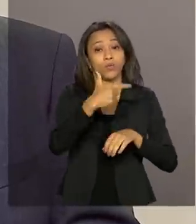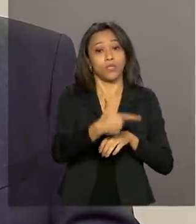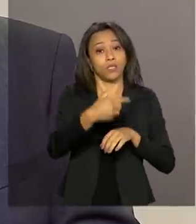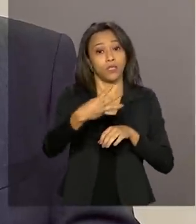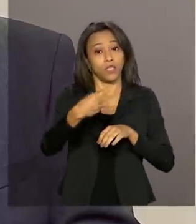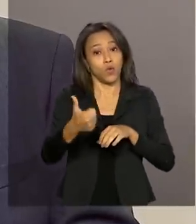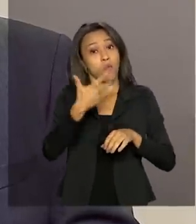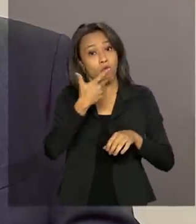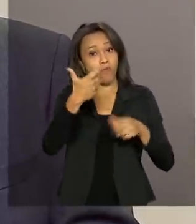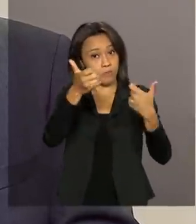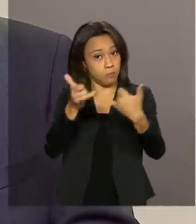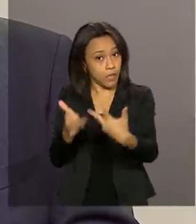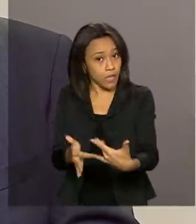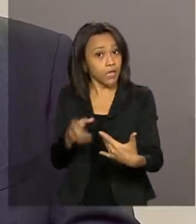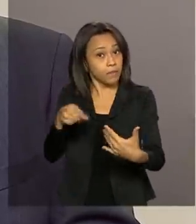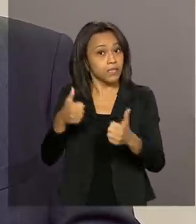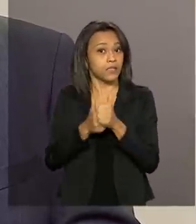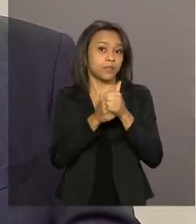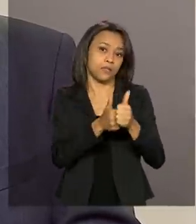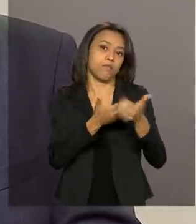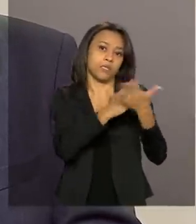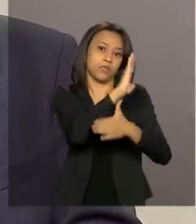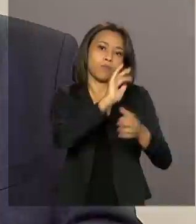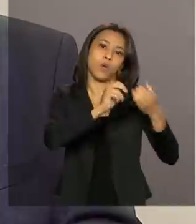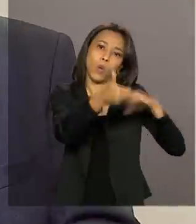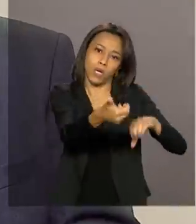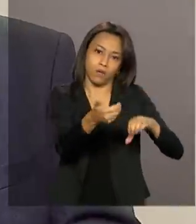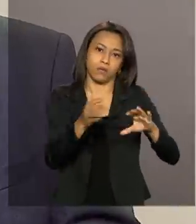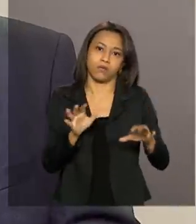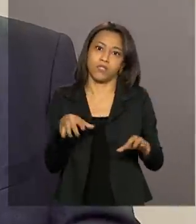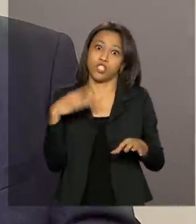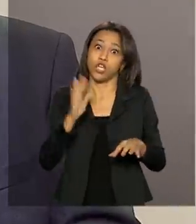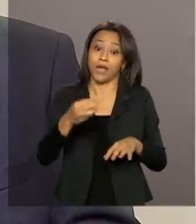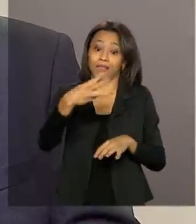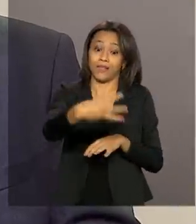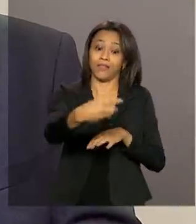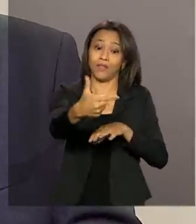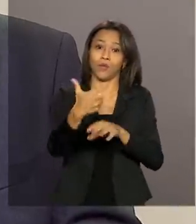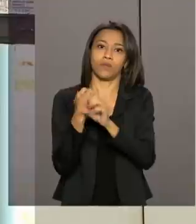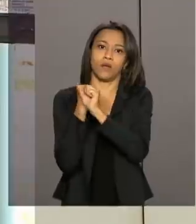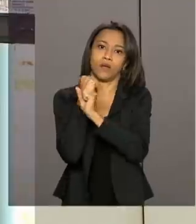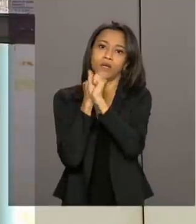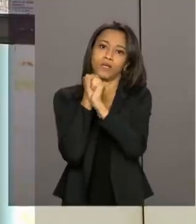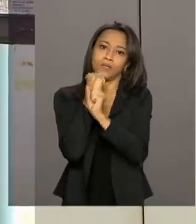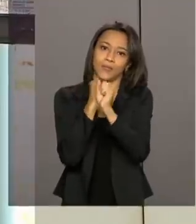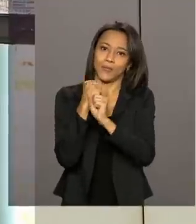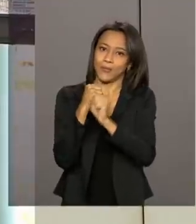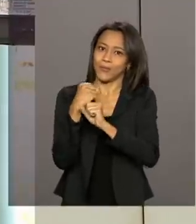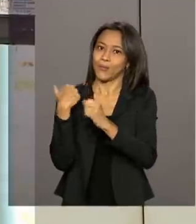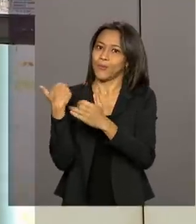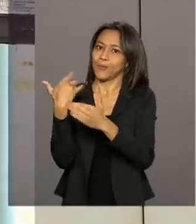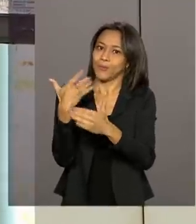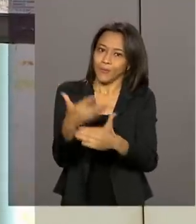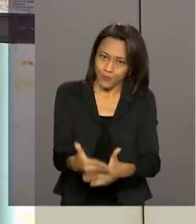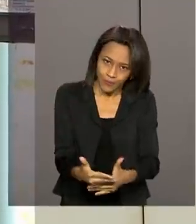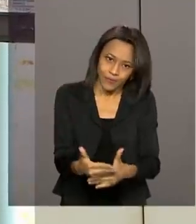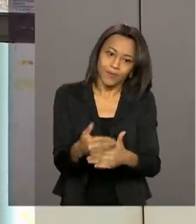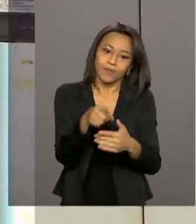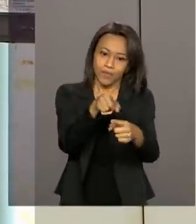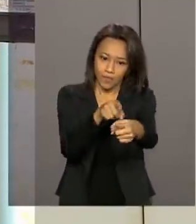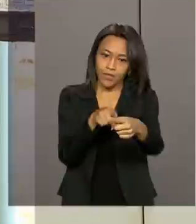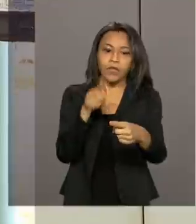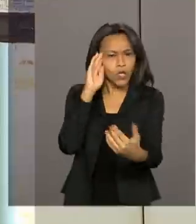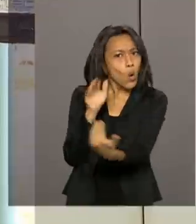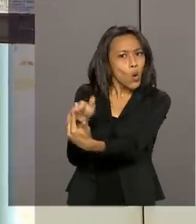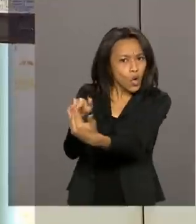desde que regulamentada pelo Congresso. Já lá se vão 32 anos. Praticamente todos... E com a anuência das...